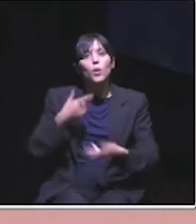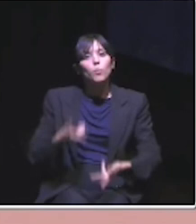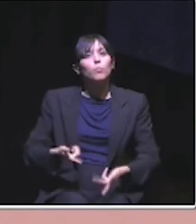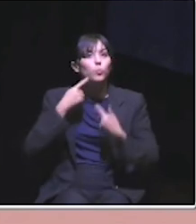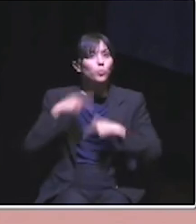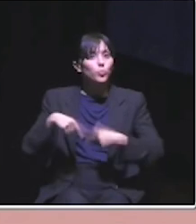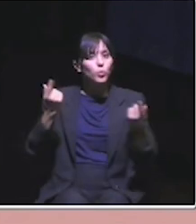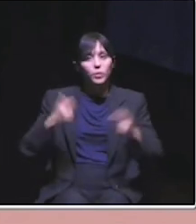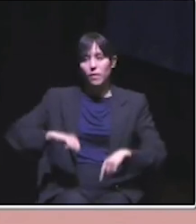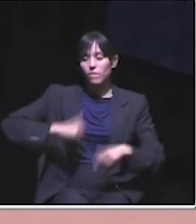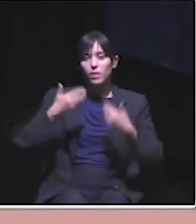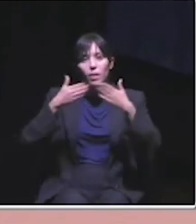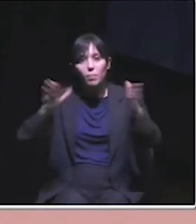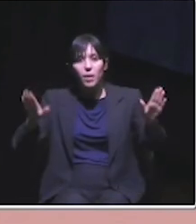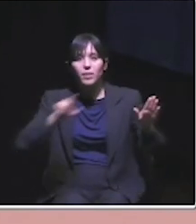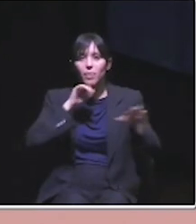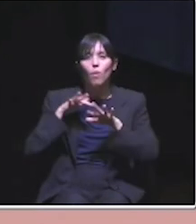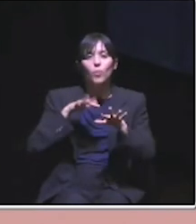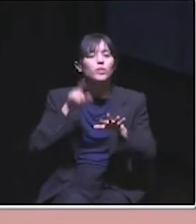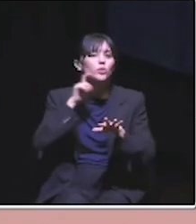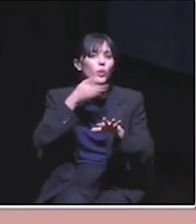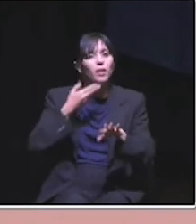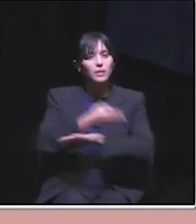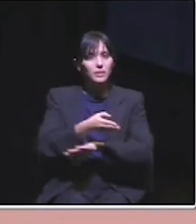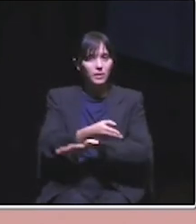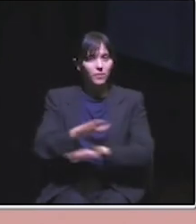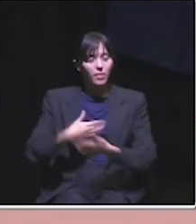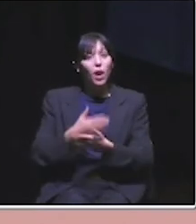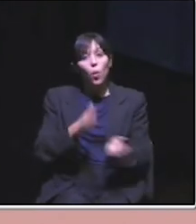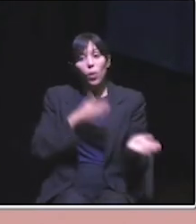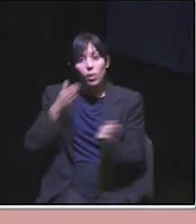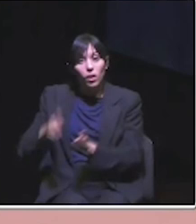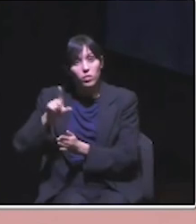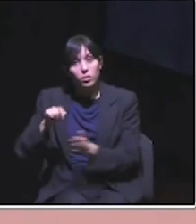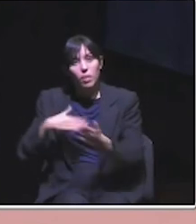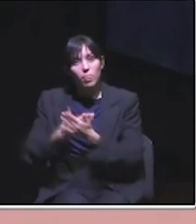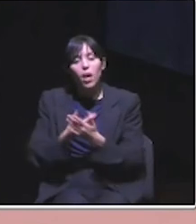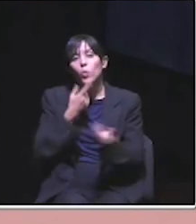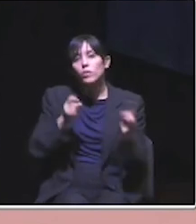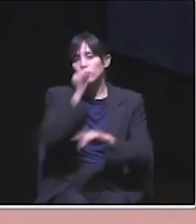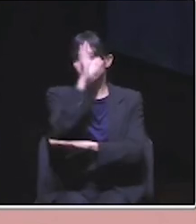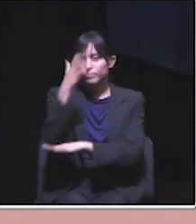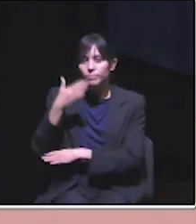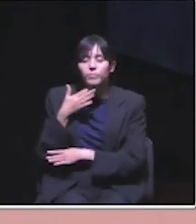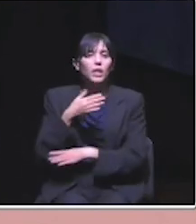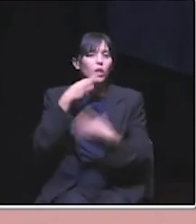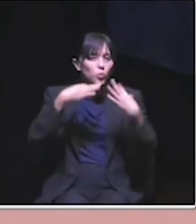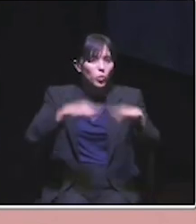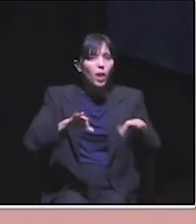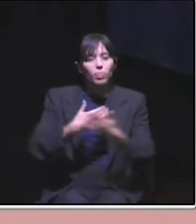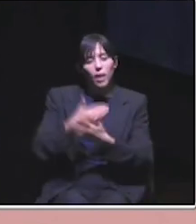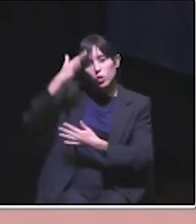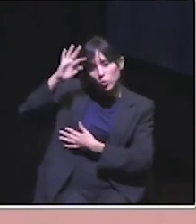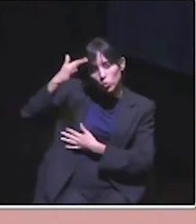verdes, abertas, polivalentes, seguras e acessíveis, e apostando na renaturalização e na promoção de sombra, em conjunto com as